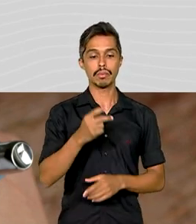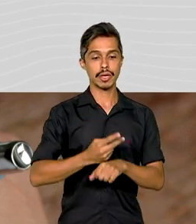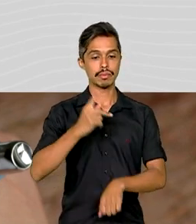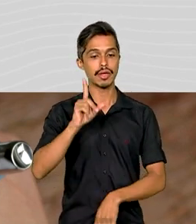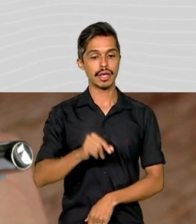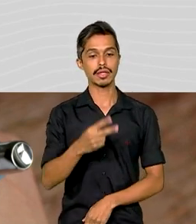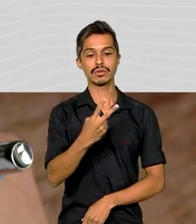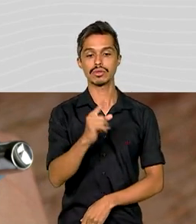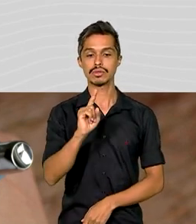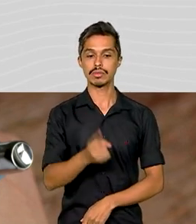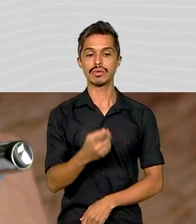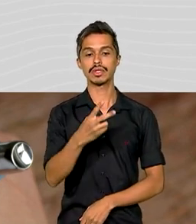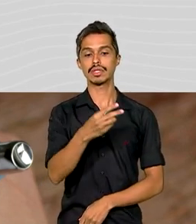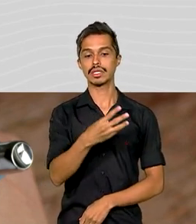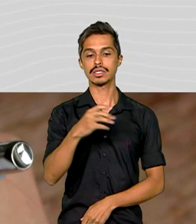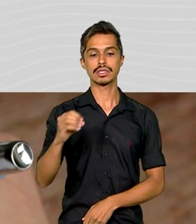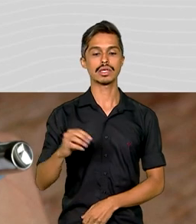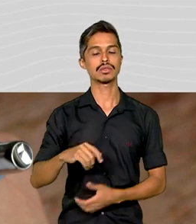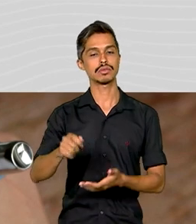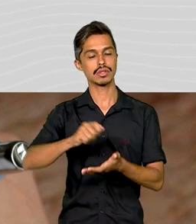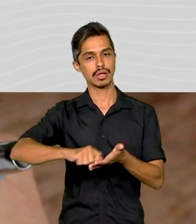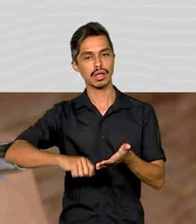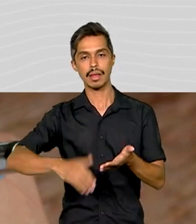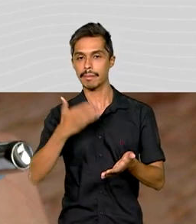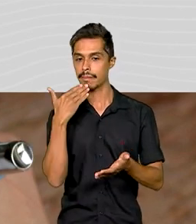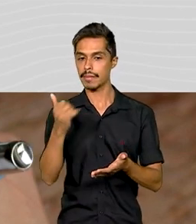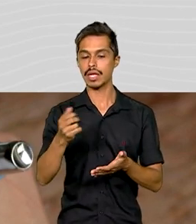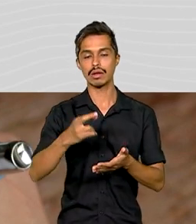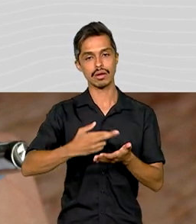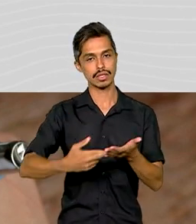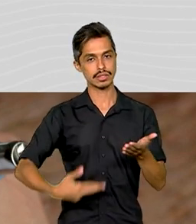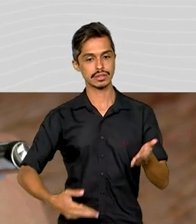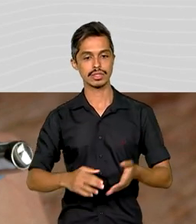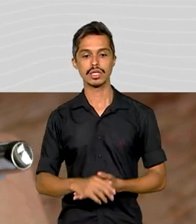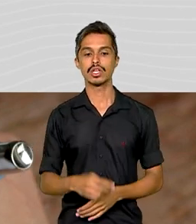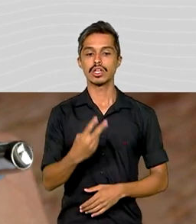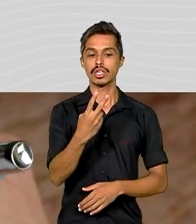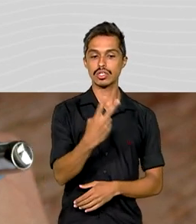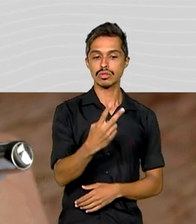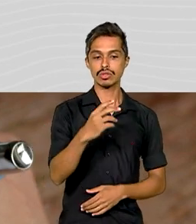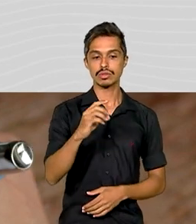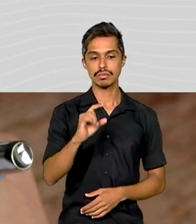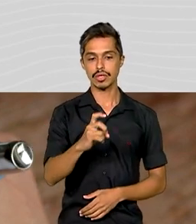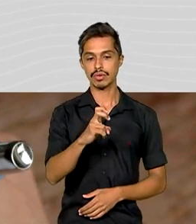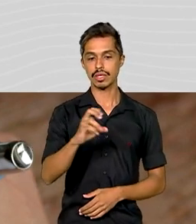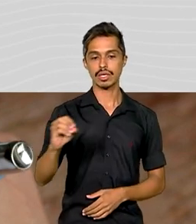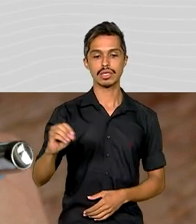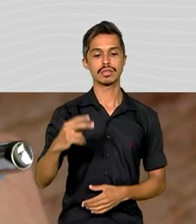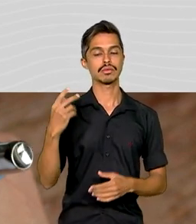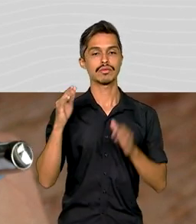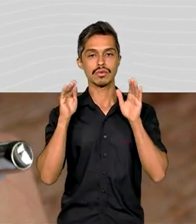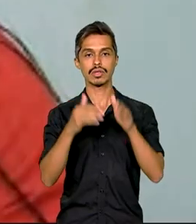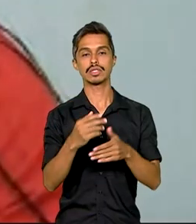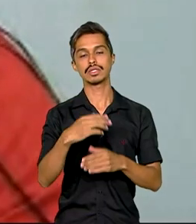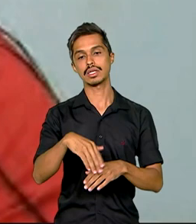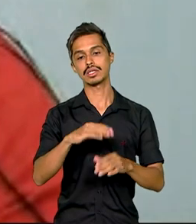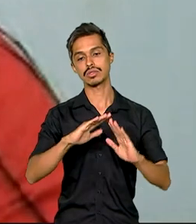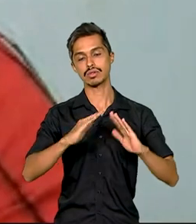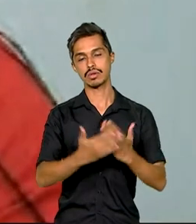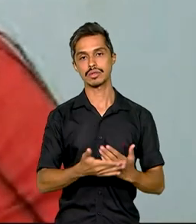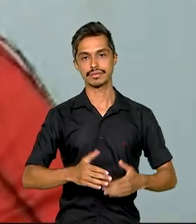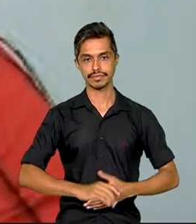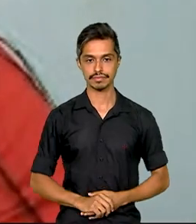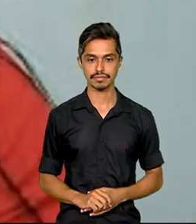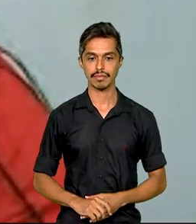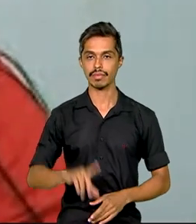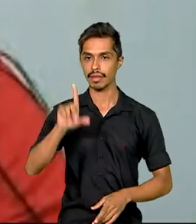para o autor da melhor redação e de R$ 2.500,00 para sua escola. É crucial